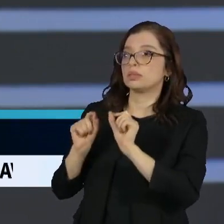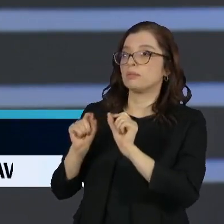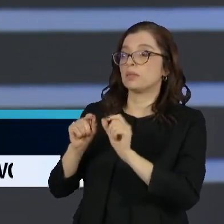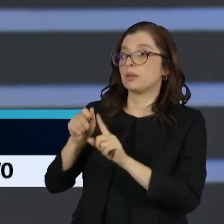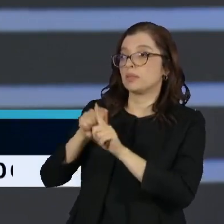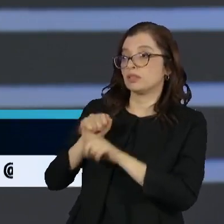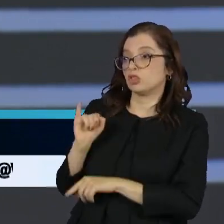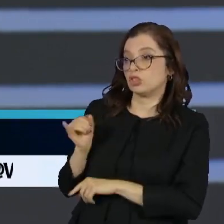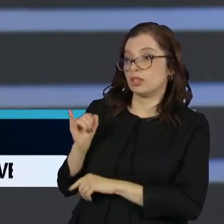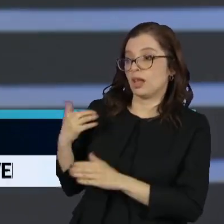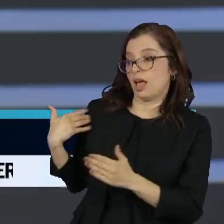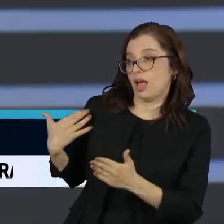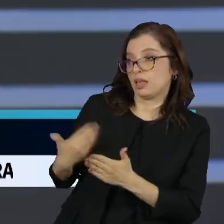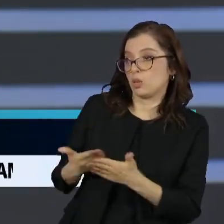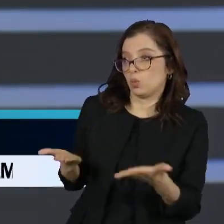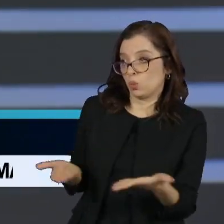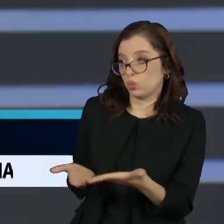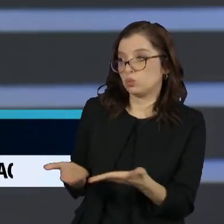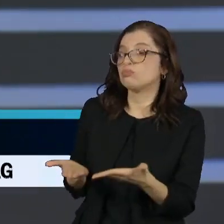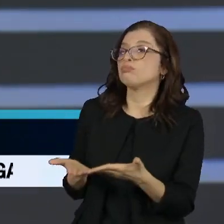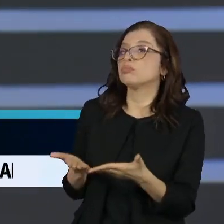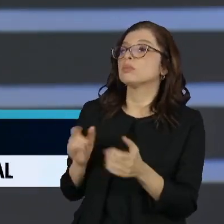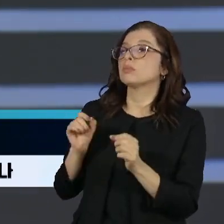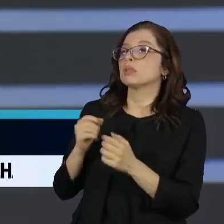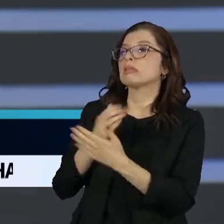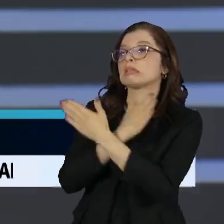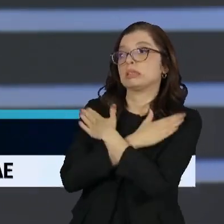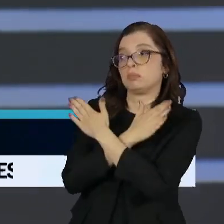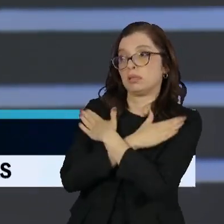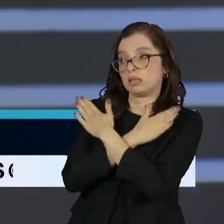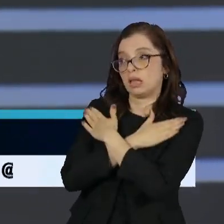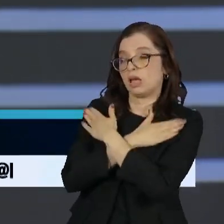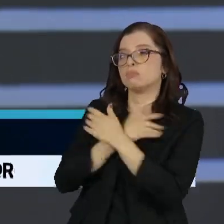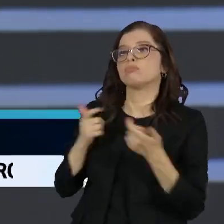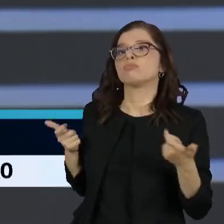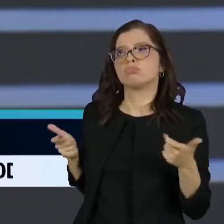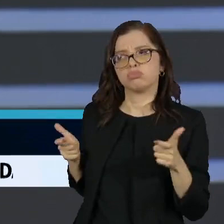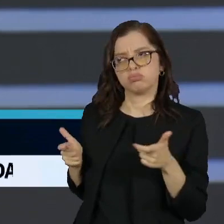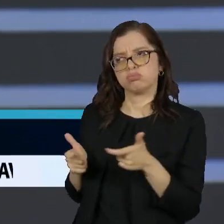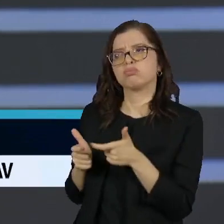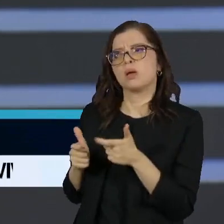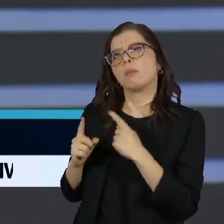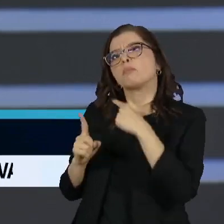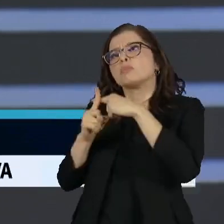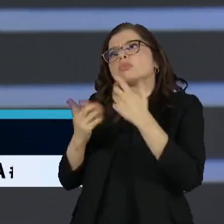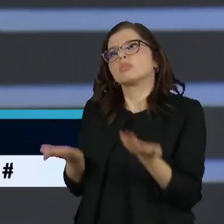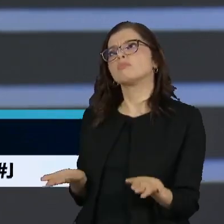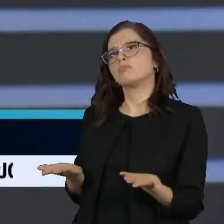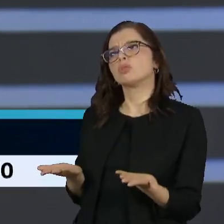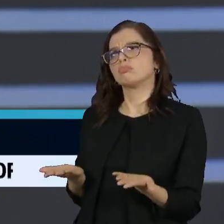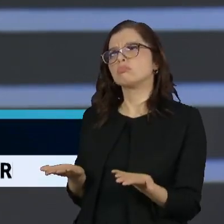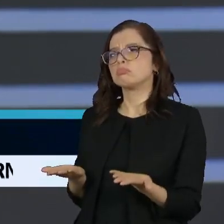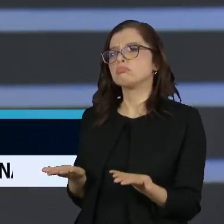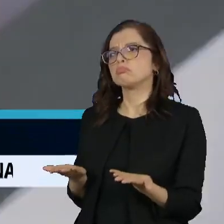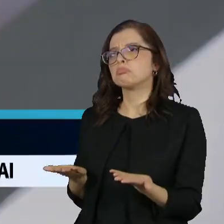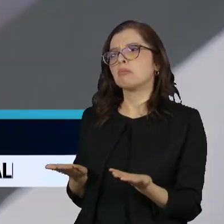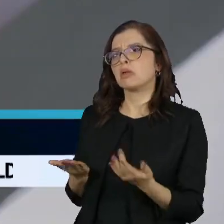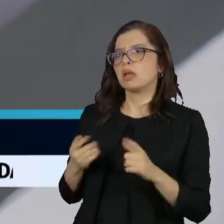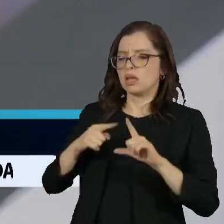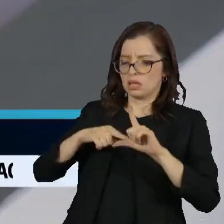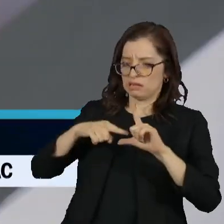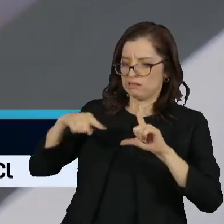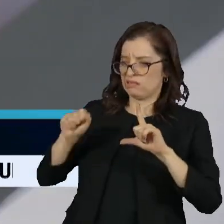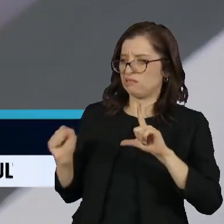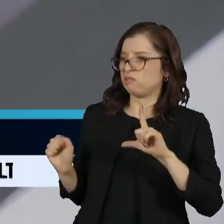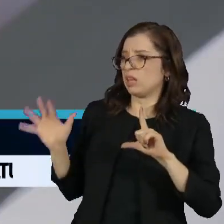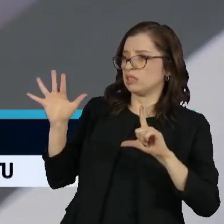caiu o desemprego. Então, teoricamente, teria que ter um impacto positivo. A inflação reduziu também. Então, teoricamente, deveria ter um impacto